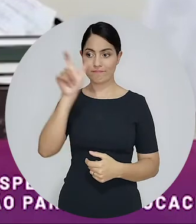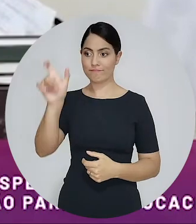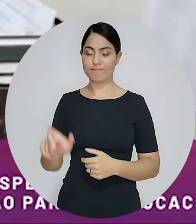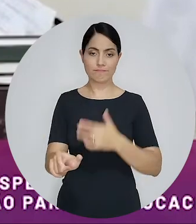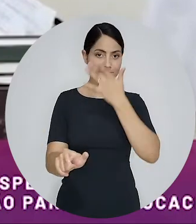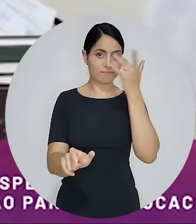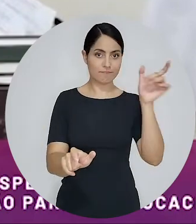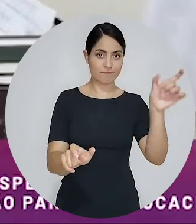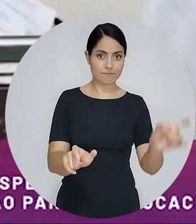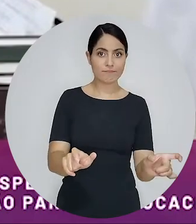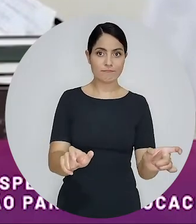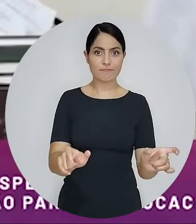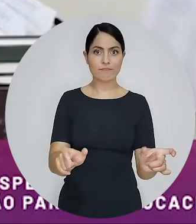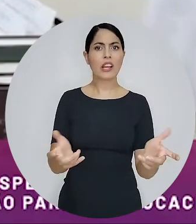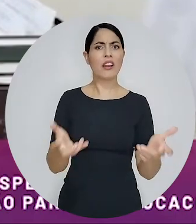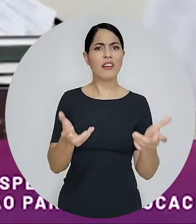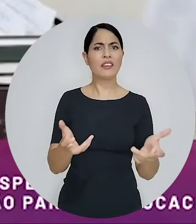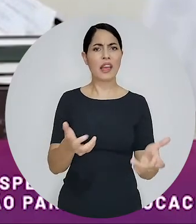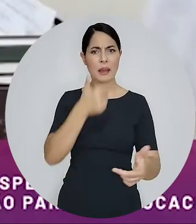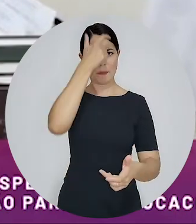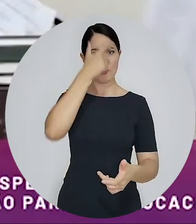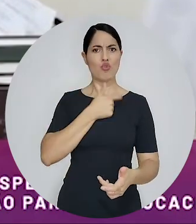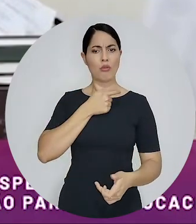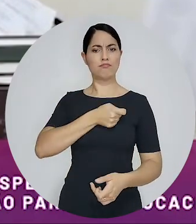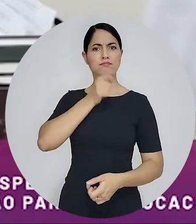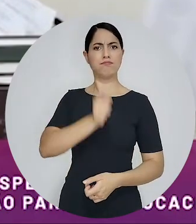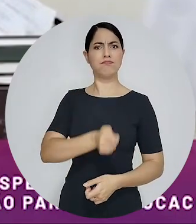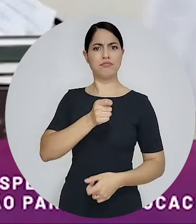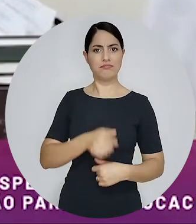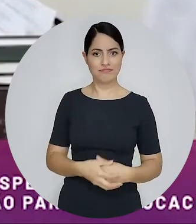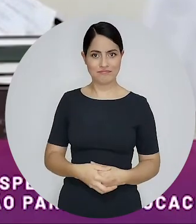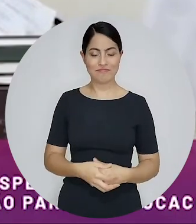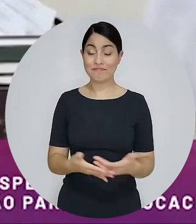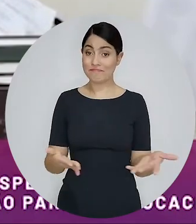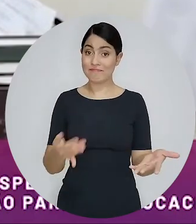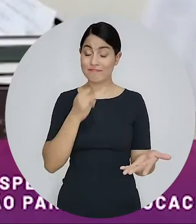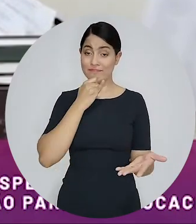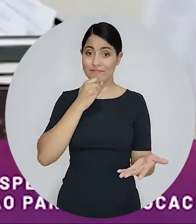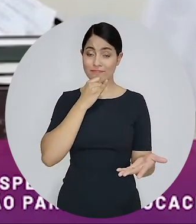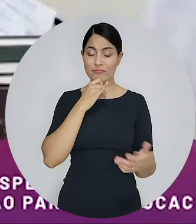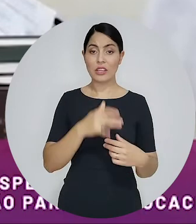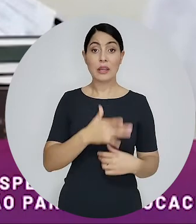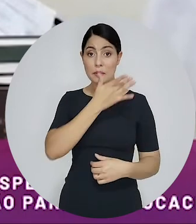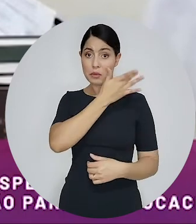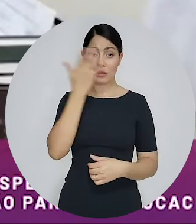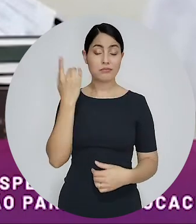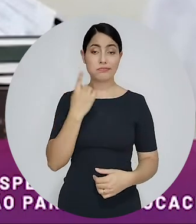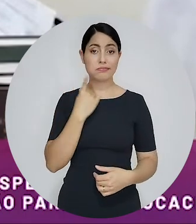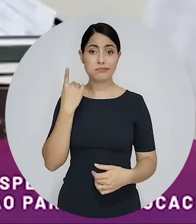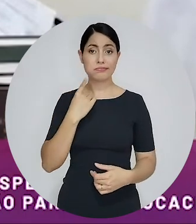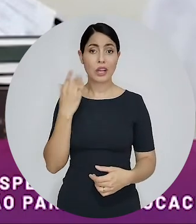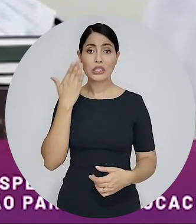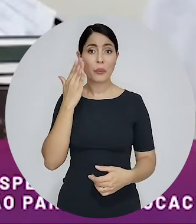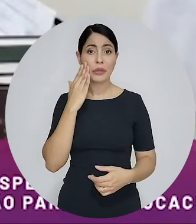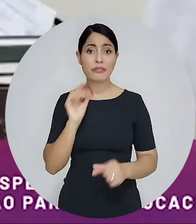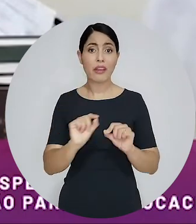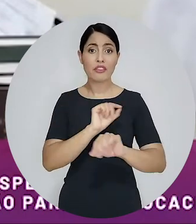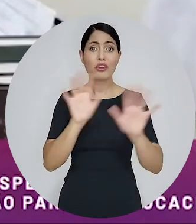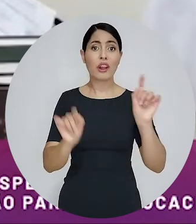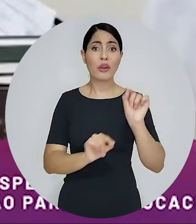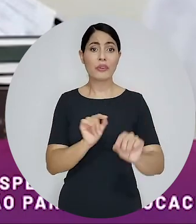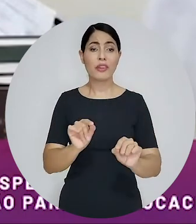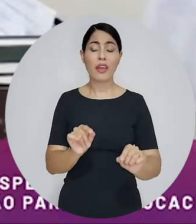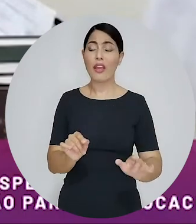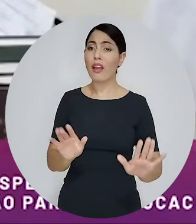partes vão buscar esse tipo de mediador porque é isso que elas querem por exemplo o advogado pode ter um cliente que não entende que